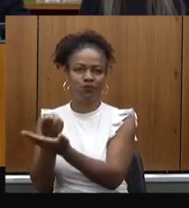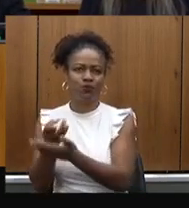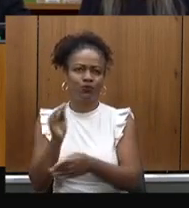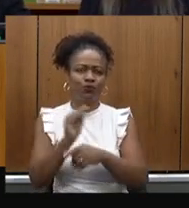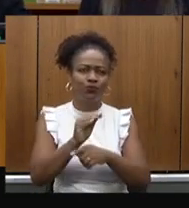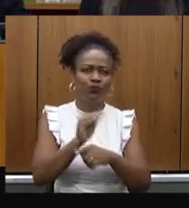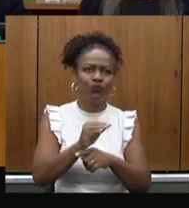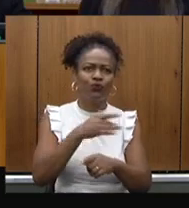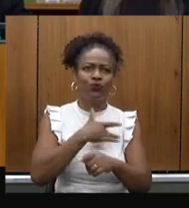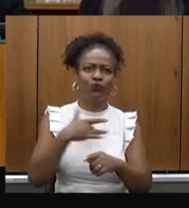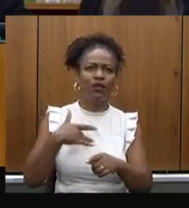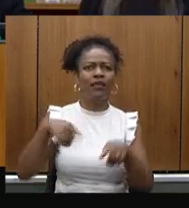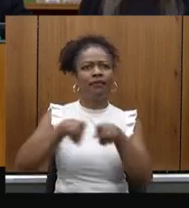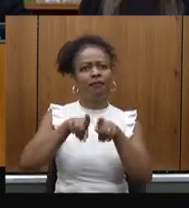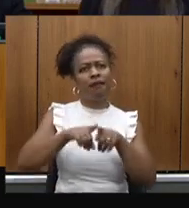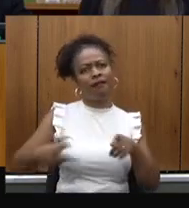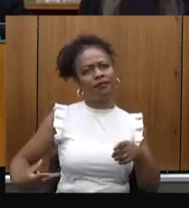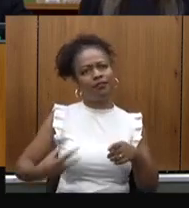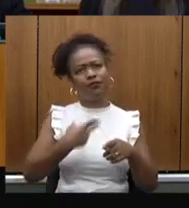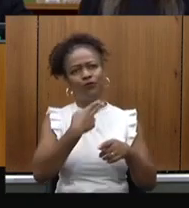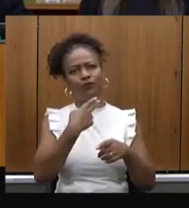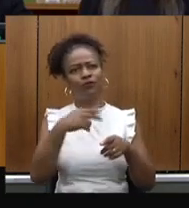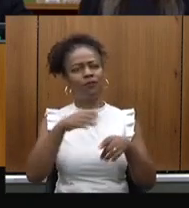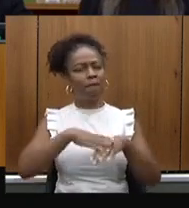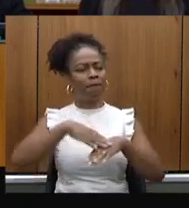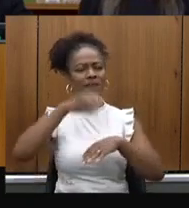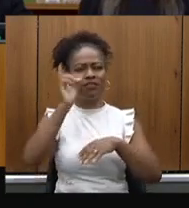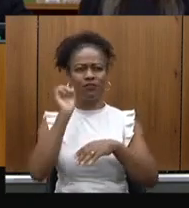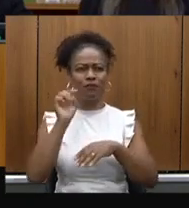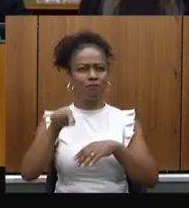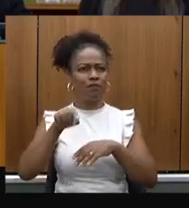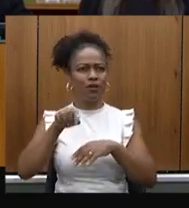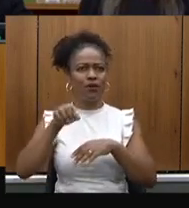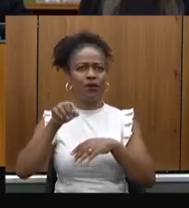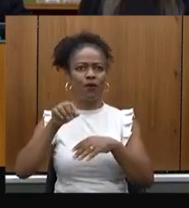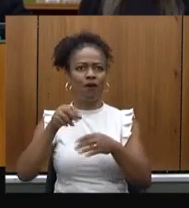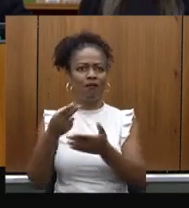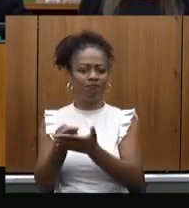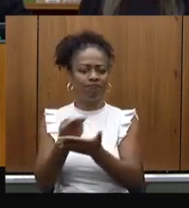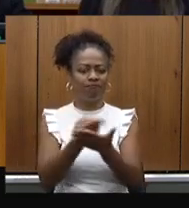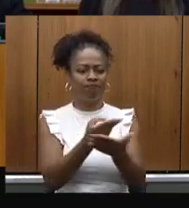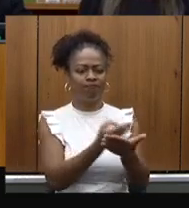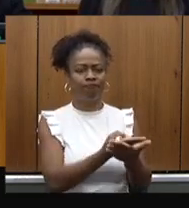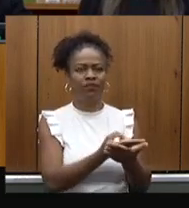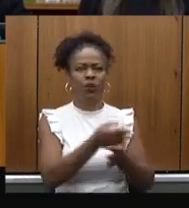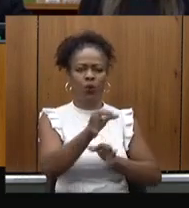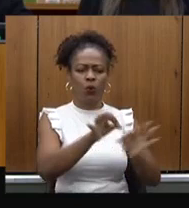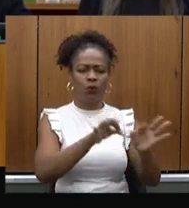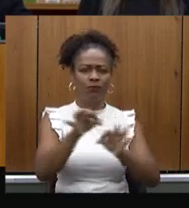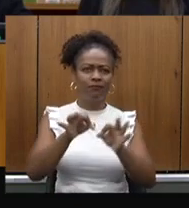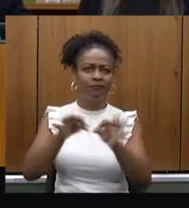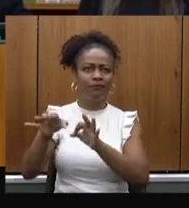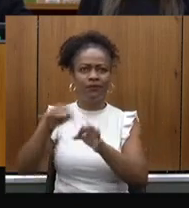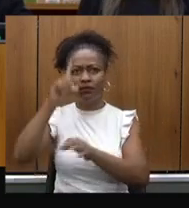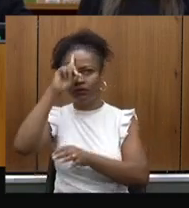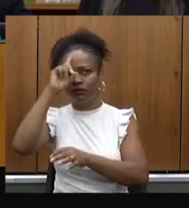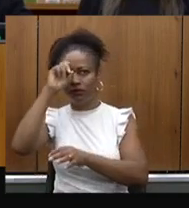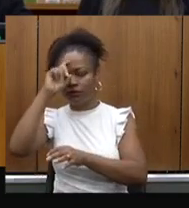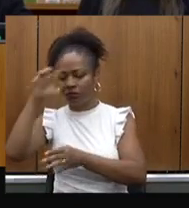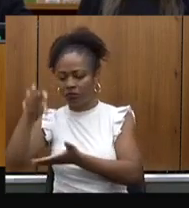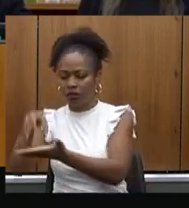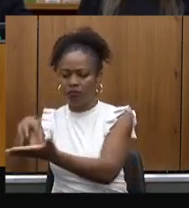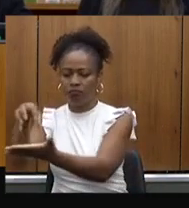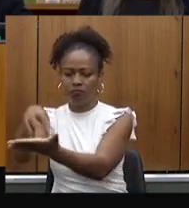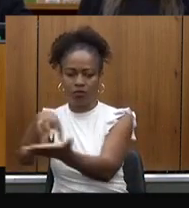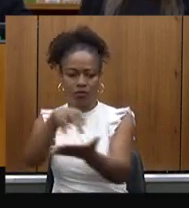cirúrgicos, são mais de mil leitos hospitalares, reorganizando aí algumas regiões,